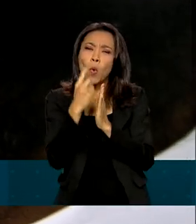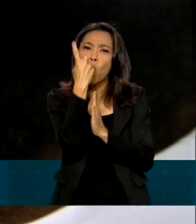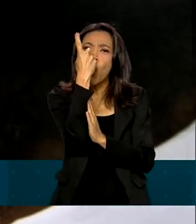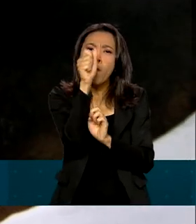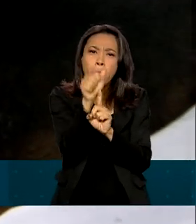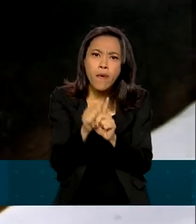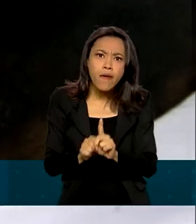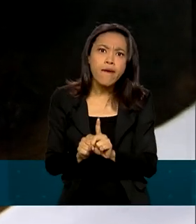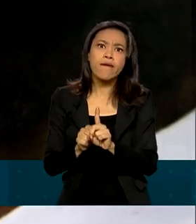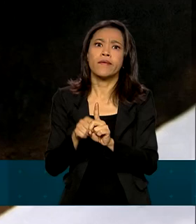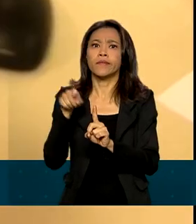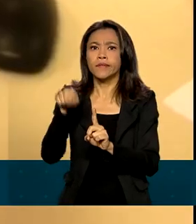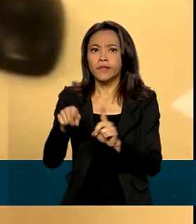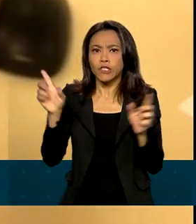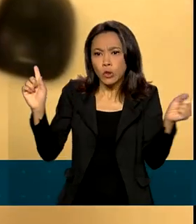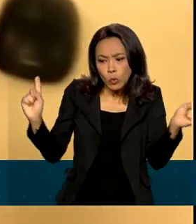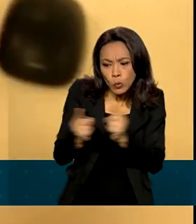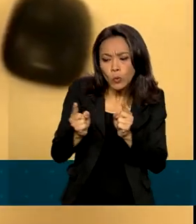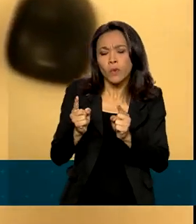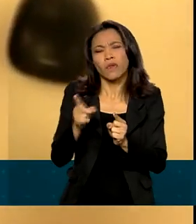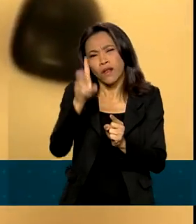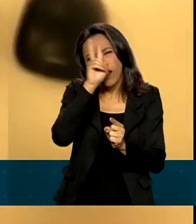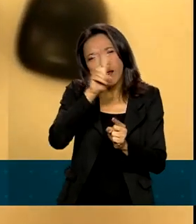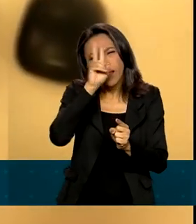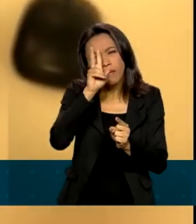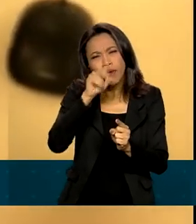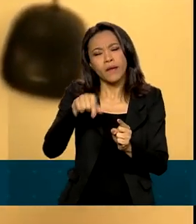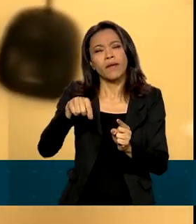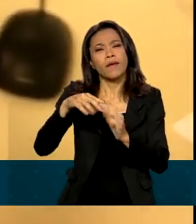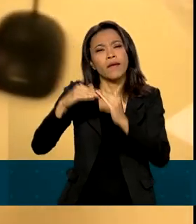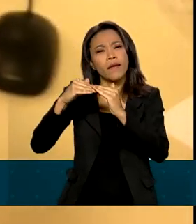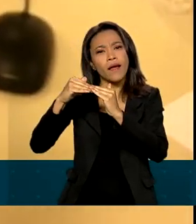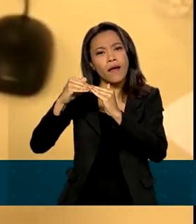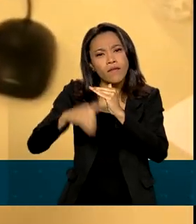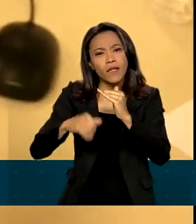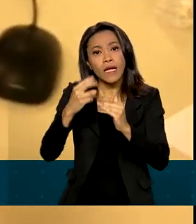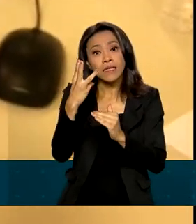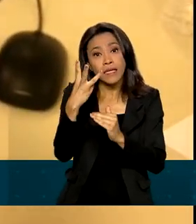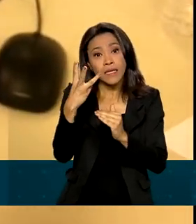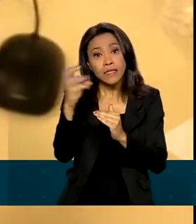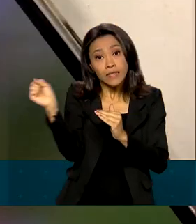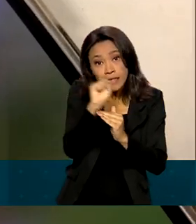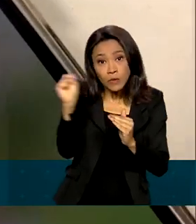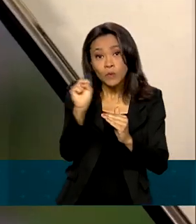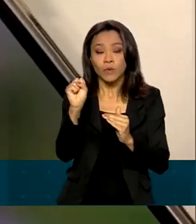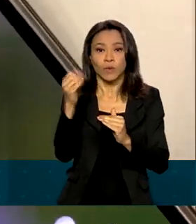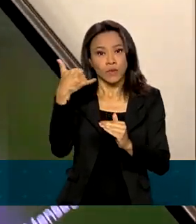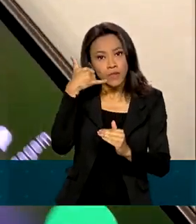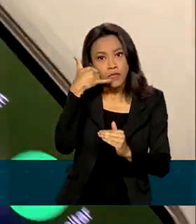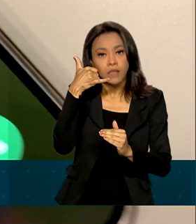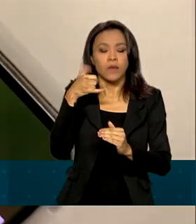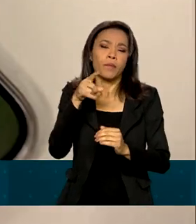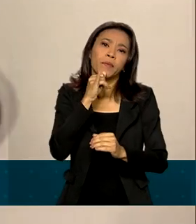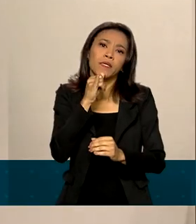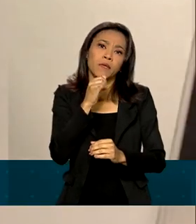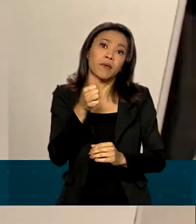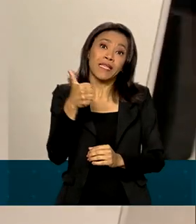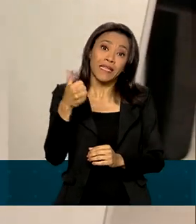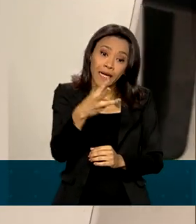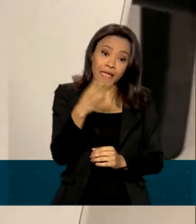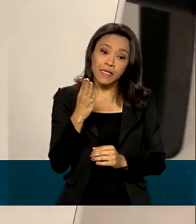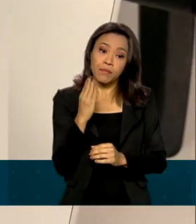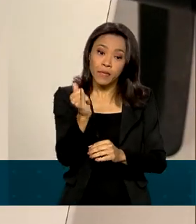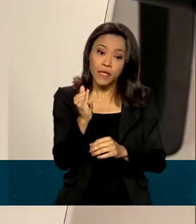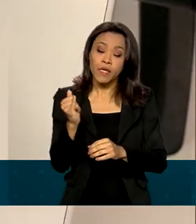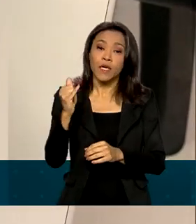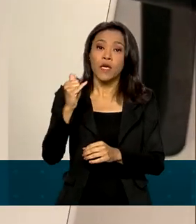de tráfego de chamadas curtas, aquelas com duração inferior a 3 segundos. Ou seja, é como se 13 bilhões e